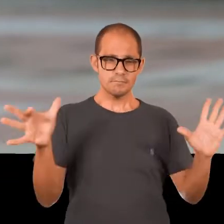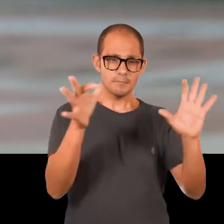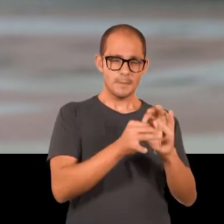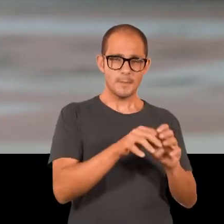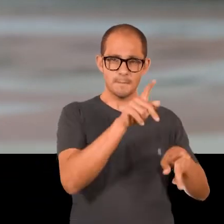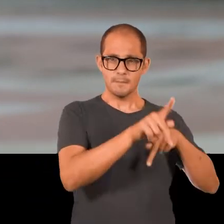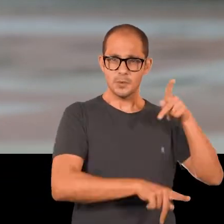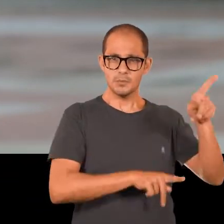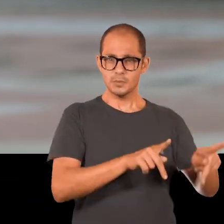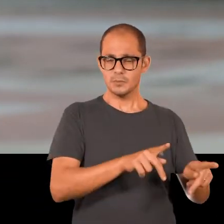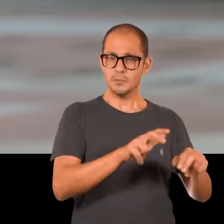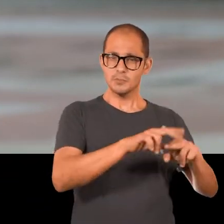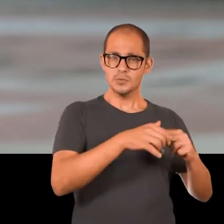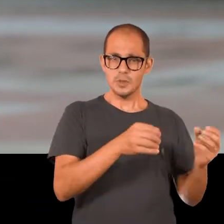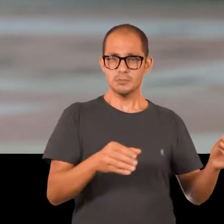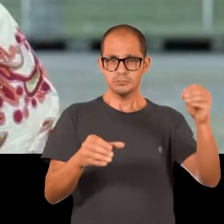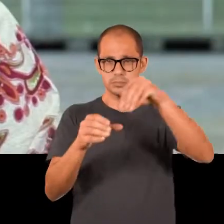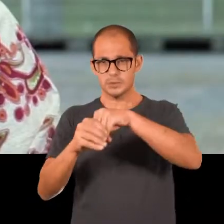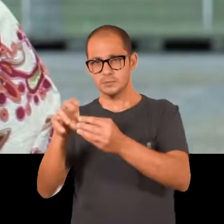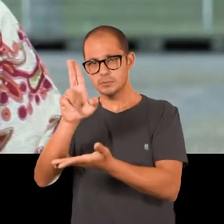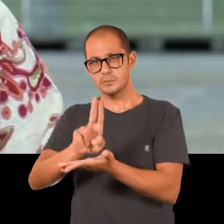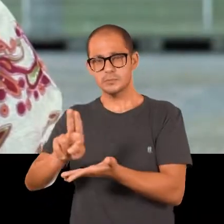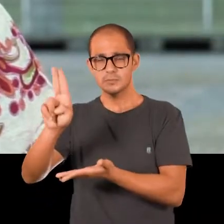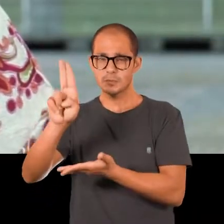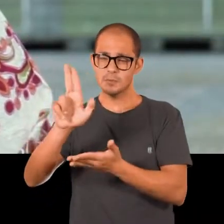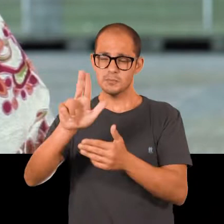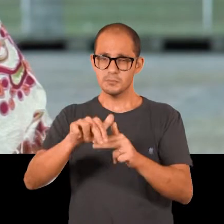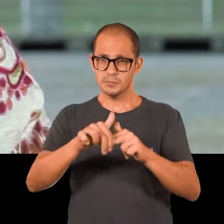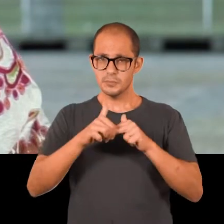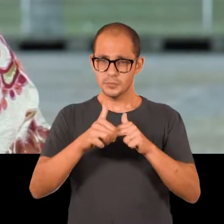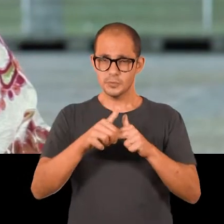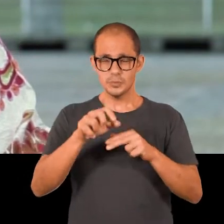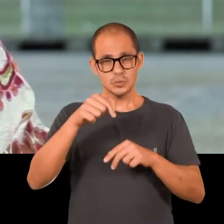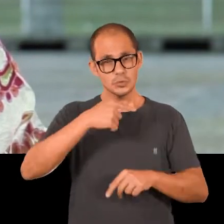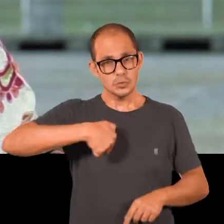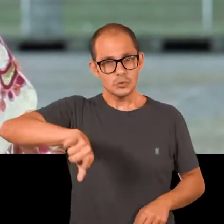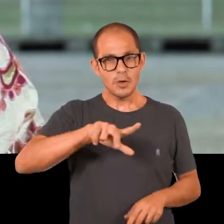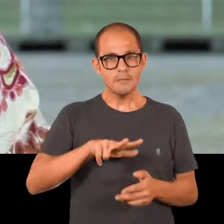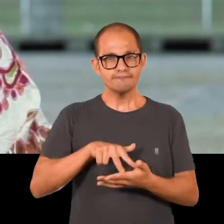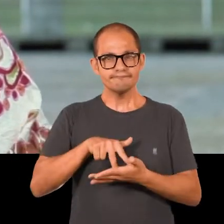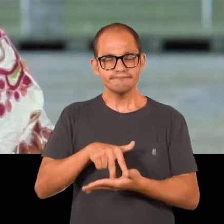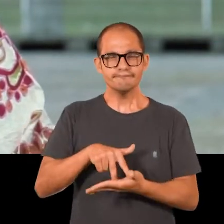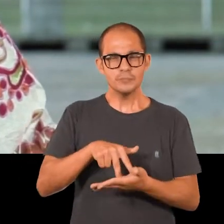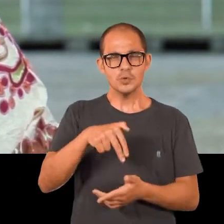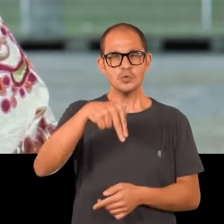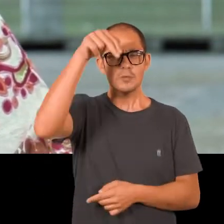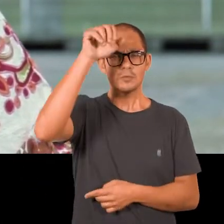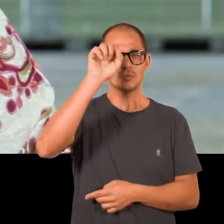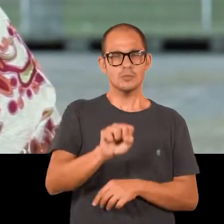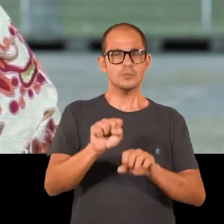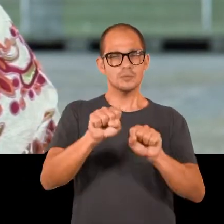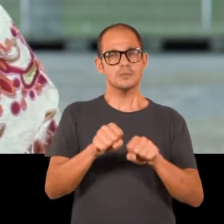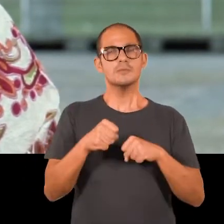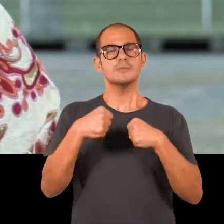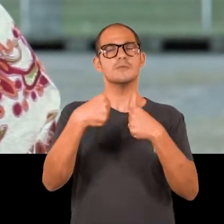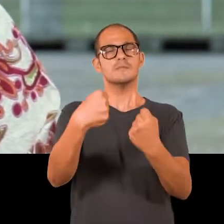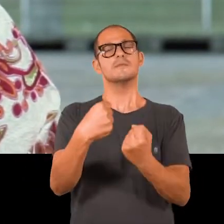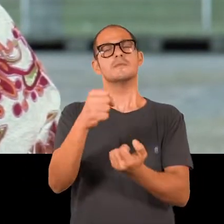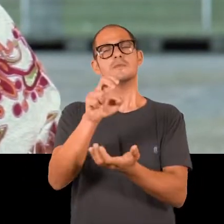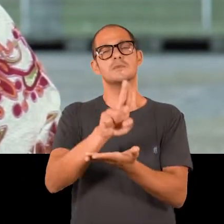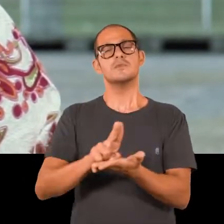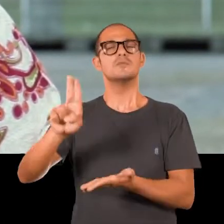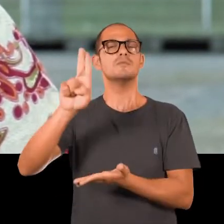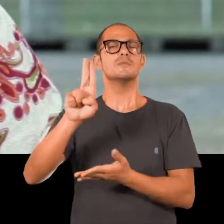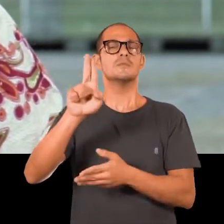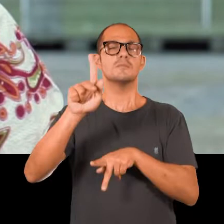povo tem que estar junto dentro da Universidade. E por esse motivo que a gente está aqui, de norte a sul, defendendo as